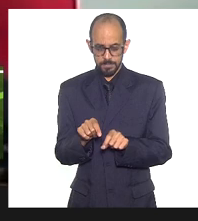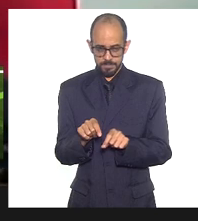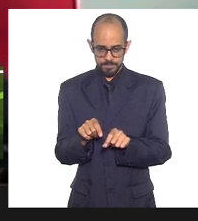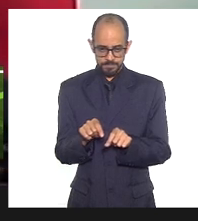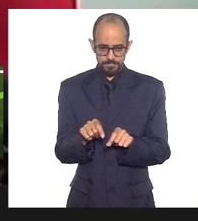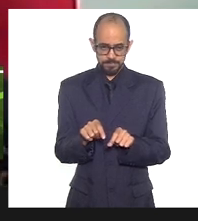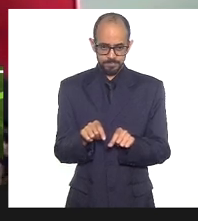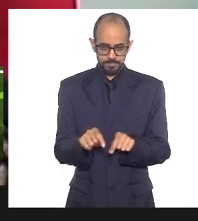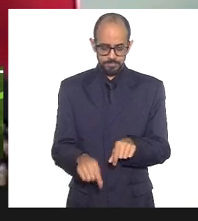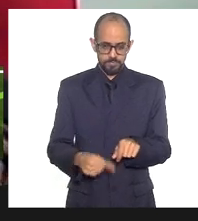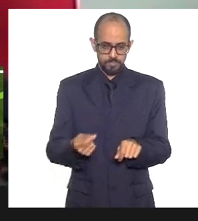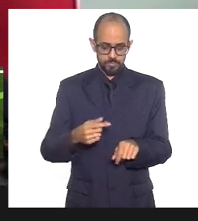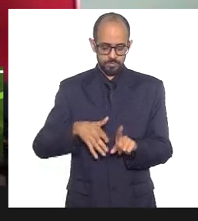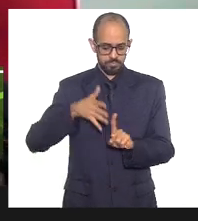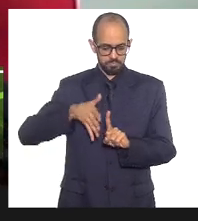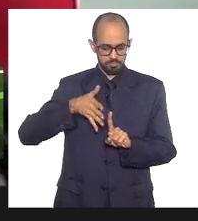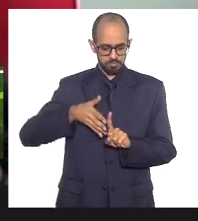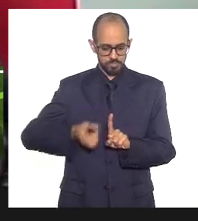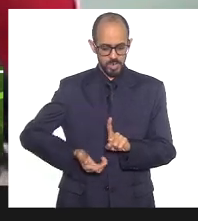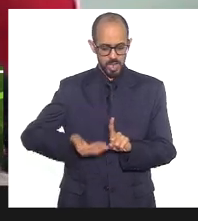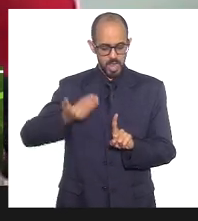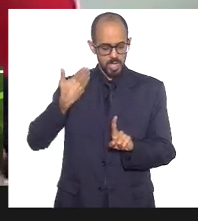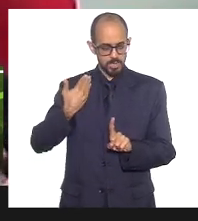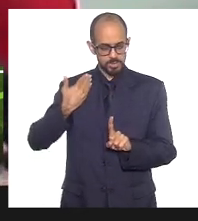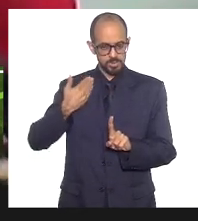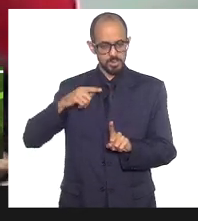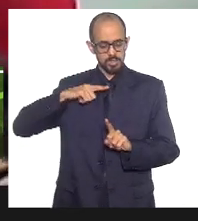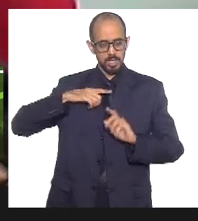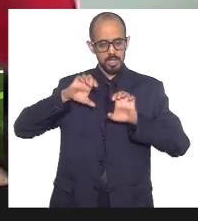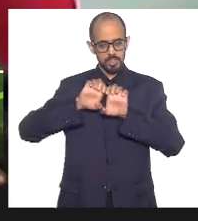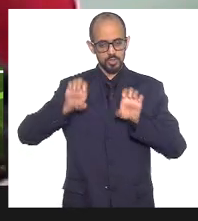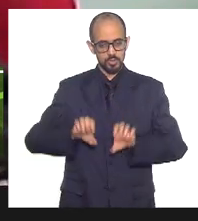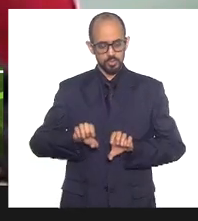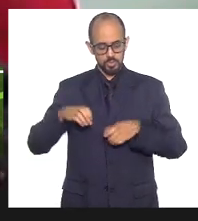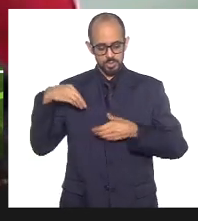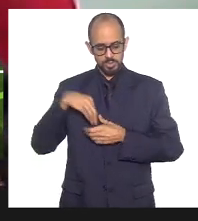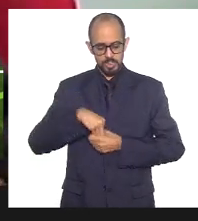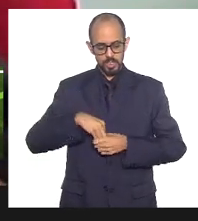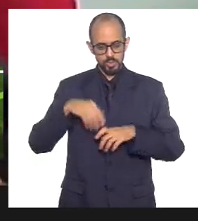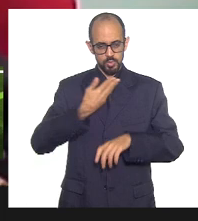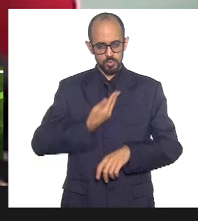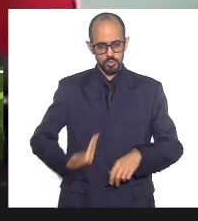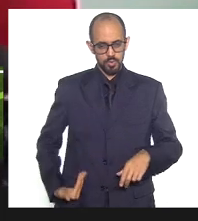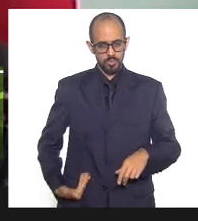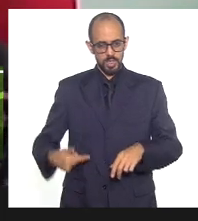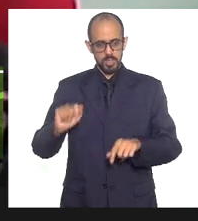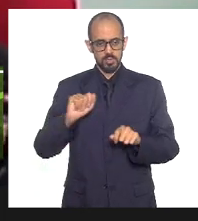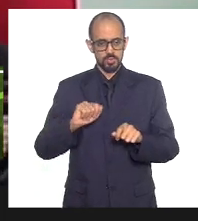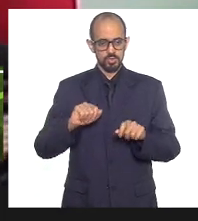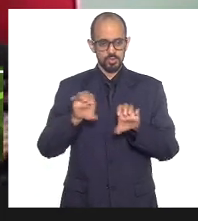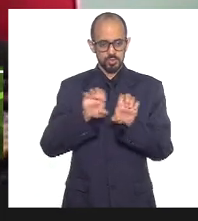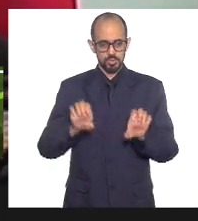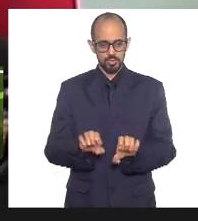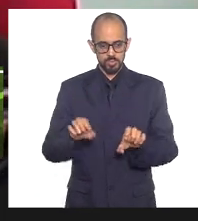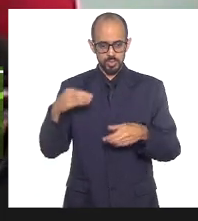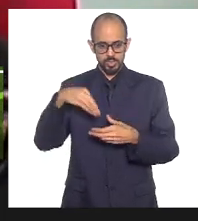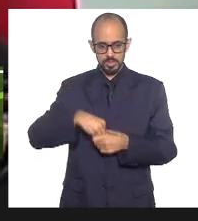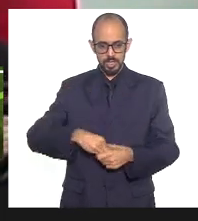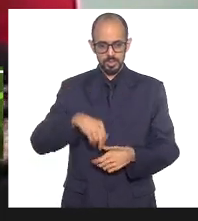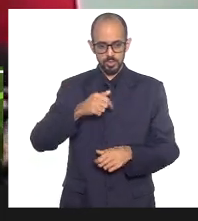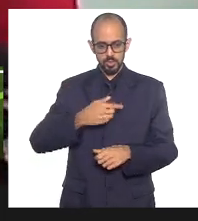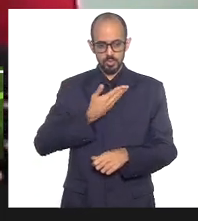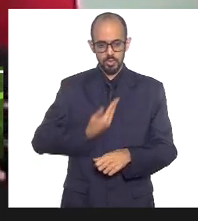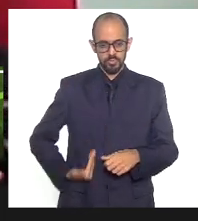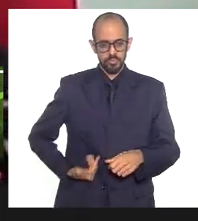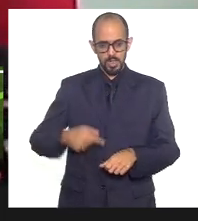na fala anterior, existem estruturas dentro dos governos, estrutura dentro do governo municipal, dentro do